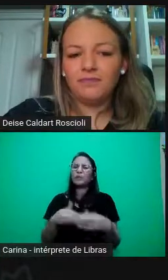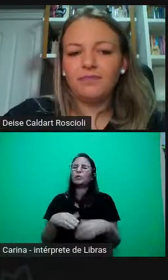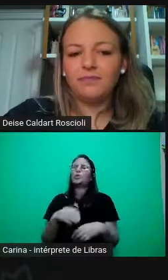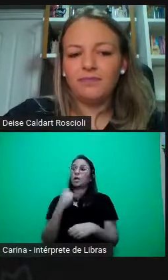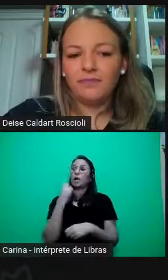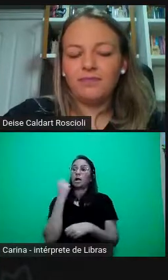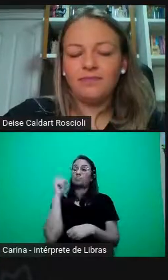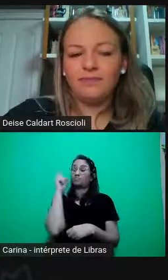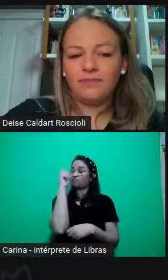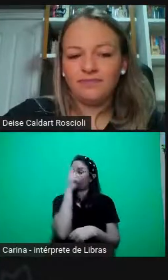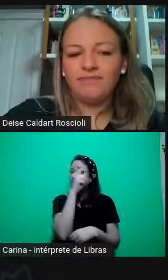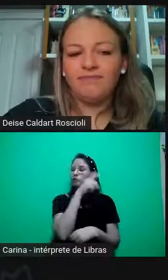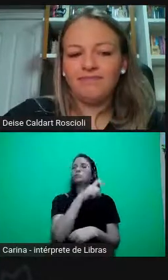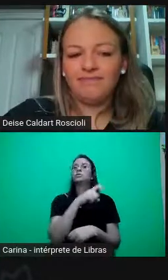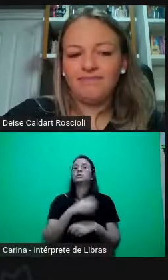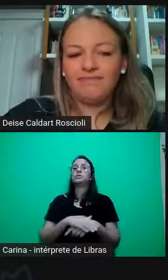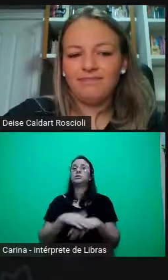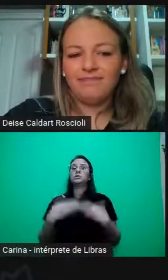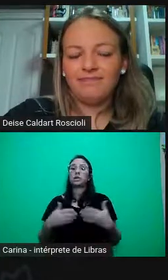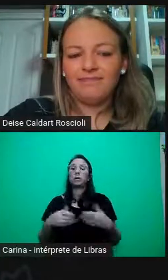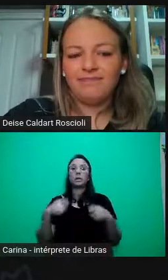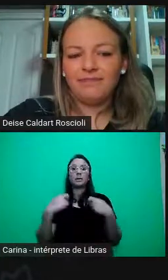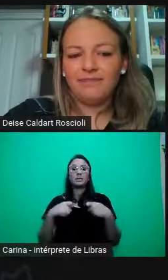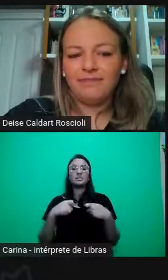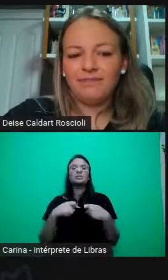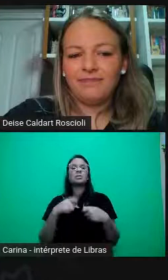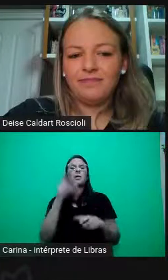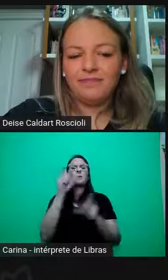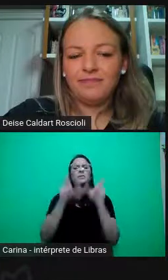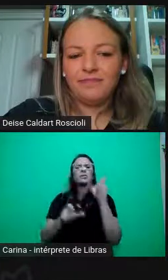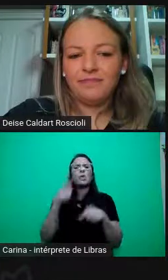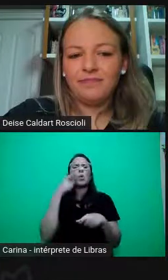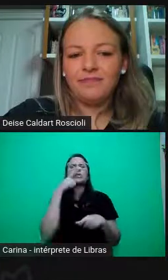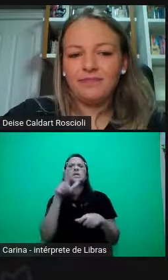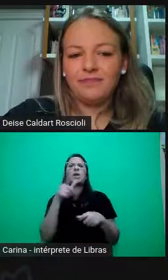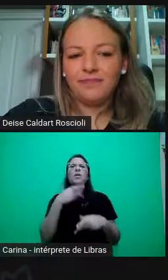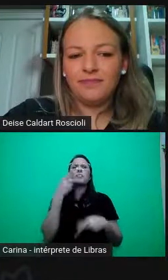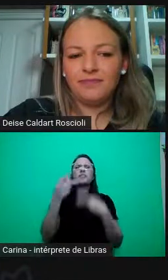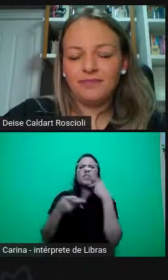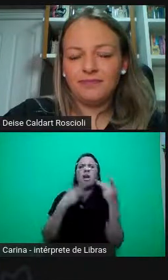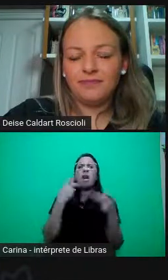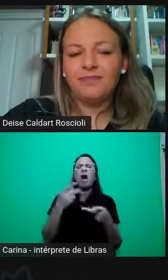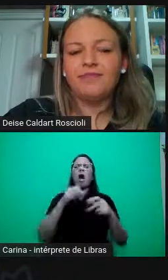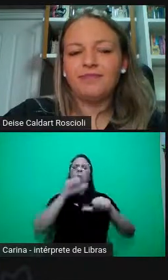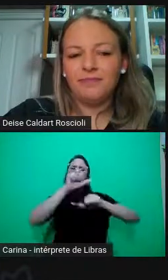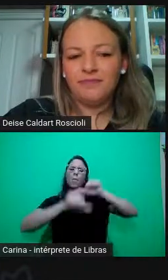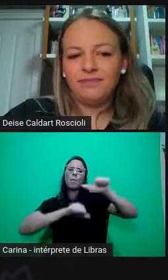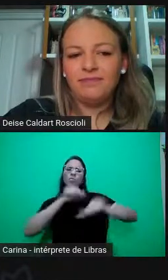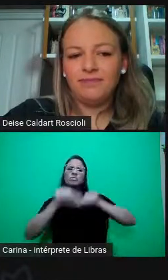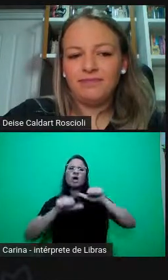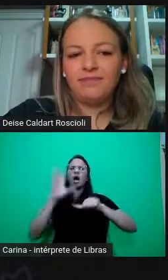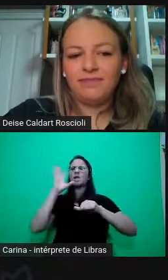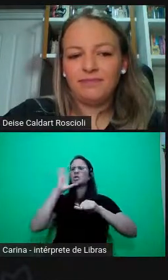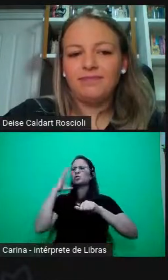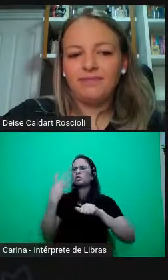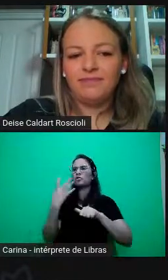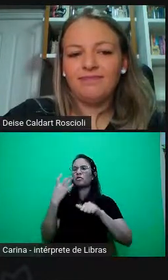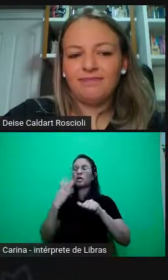essas pessoas consigam falar, mudar, decidir por si e pelas outras.